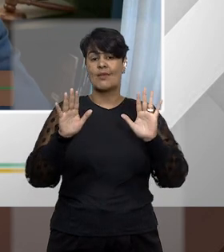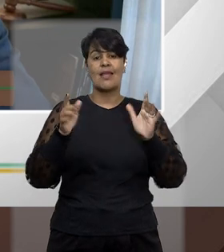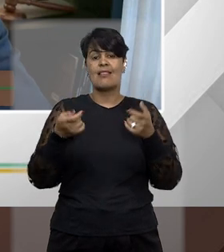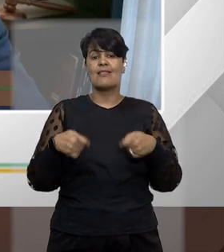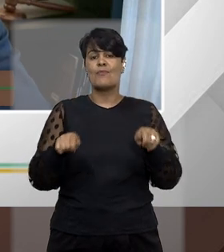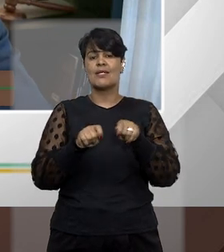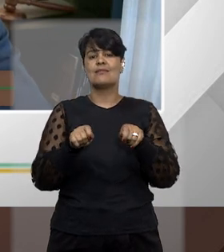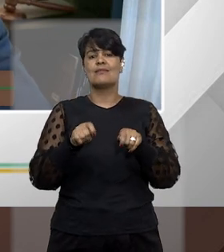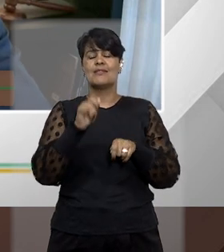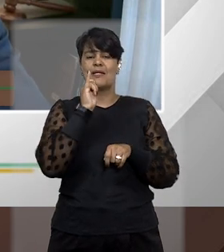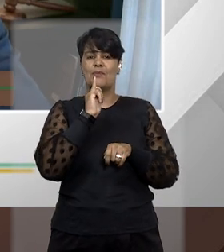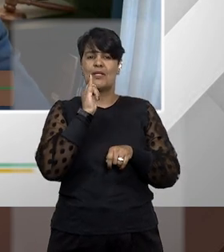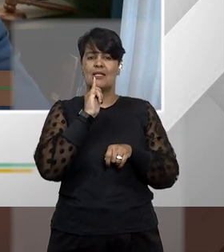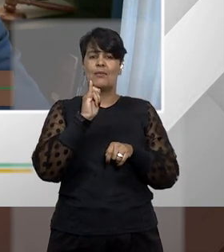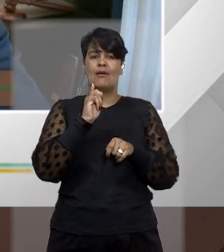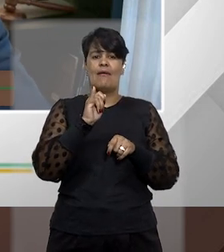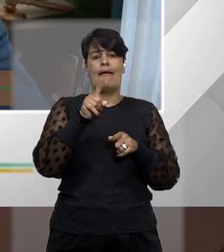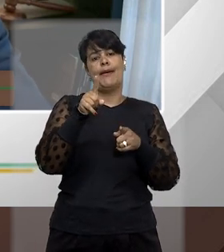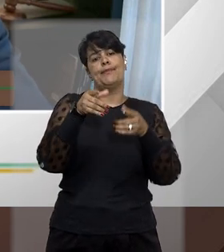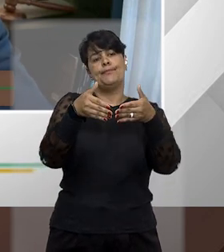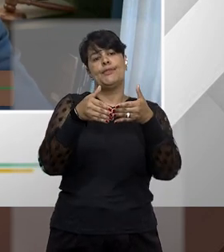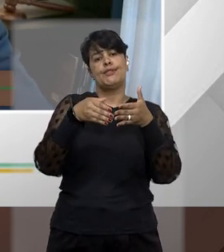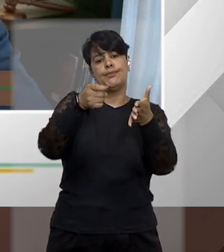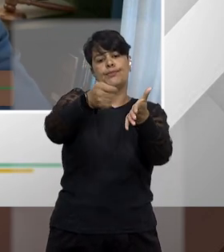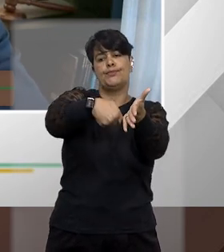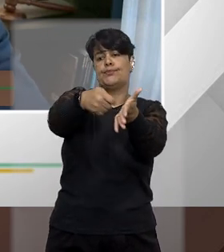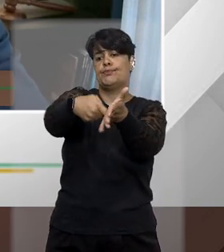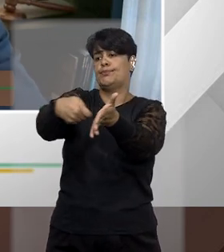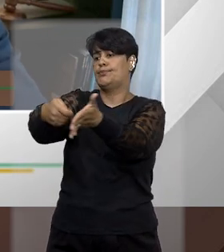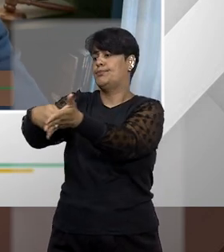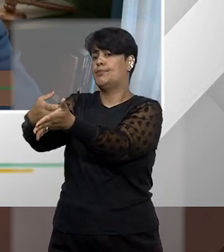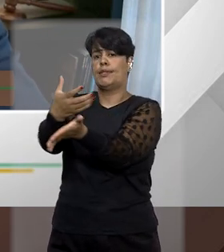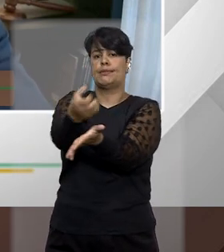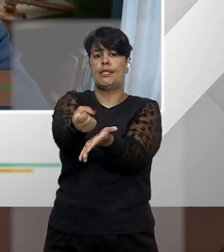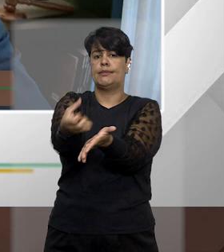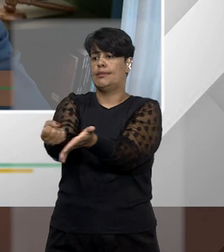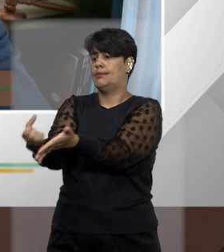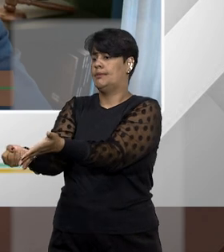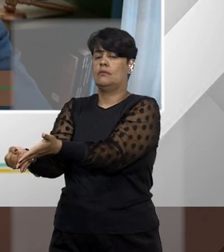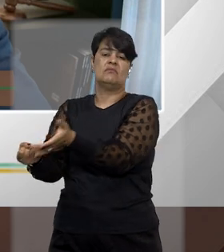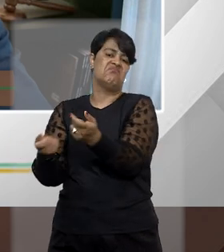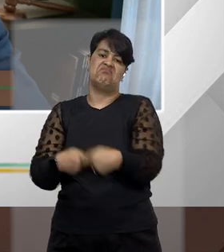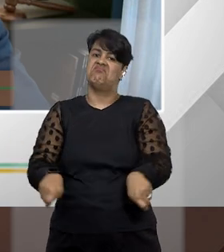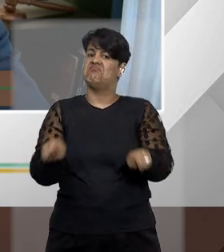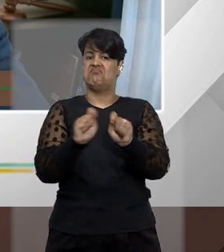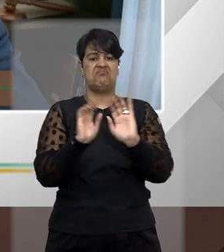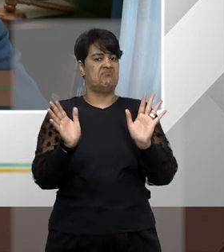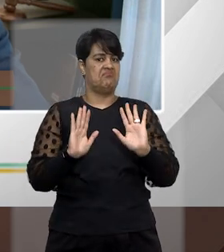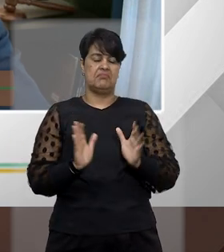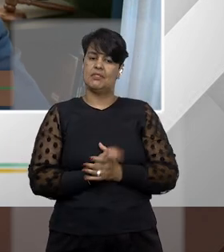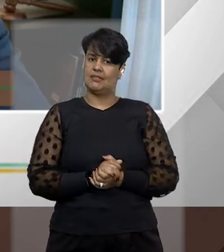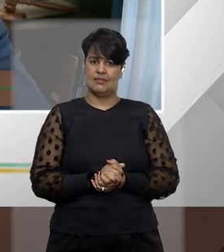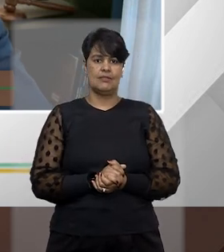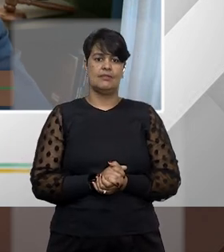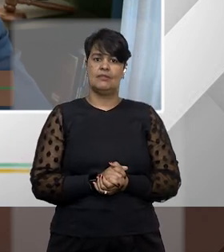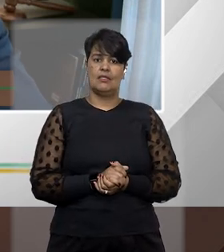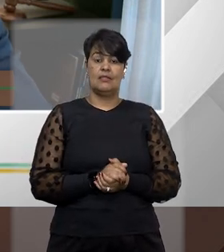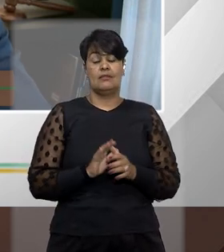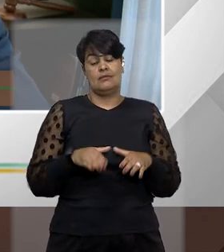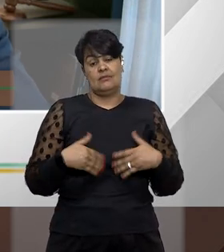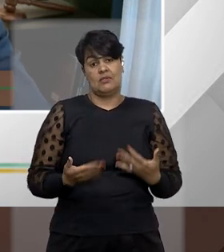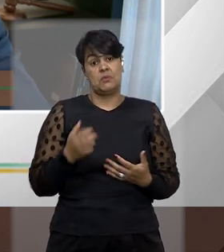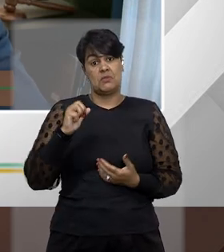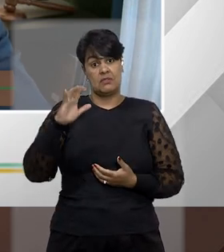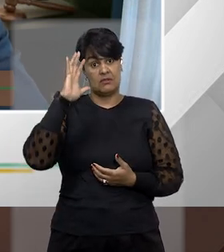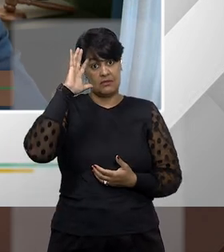necessário a autorização dos associados, dos sindicalizados, para se propor a ação de mandado de segurança, de forma